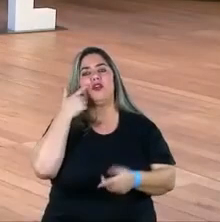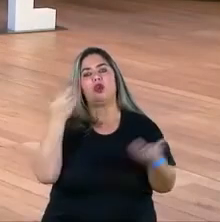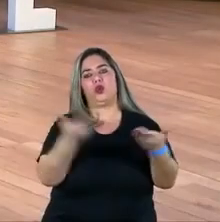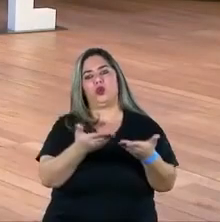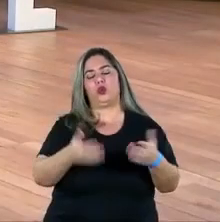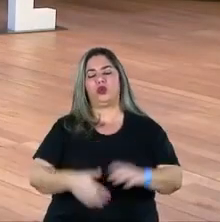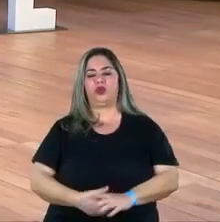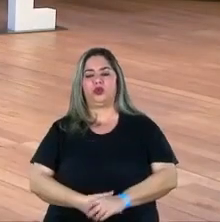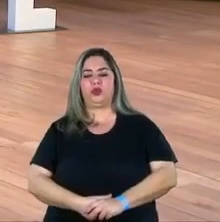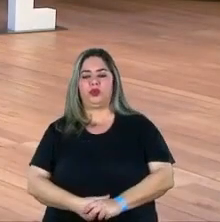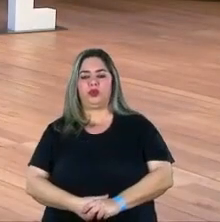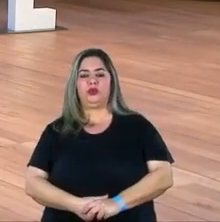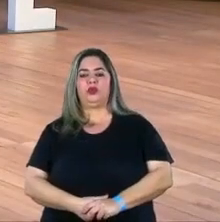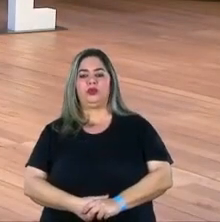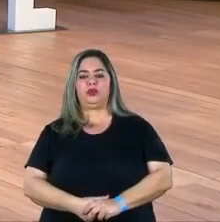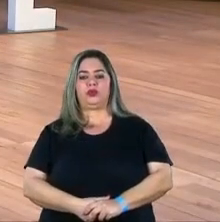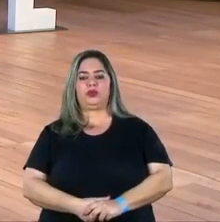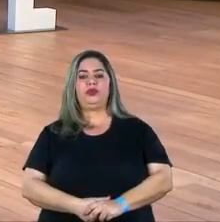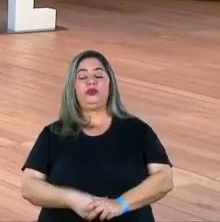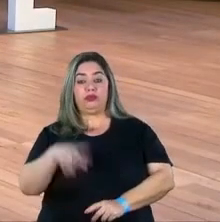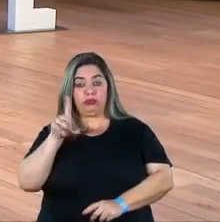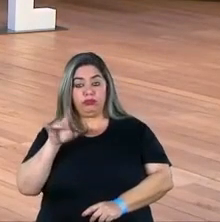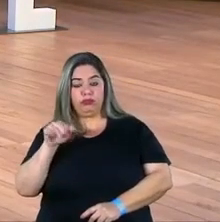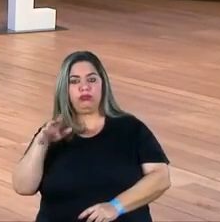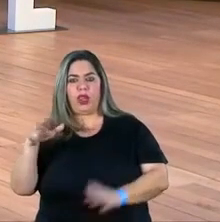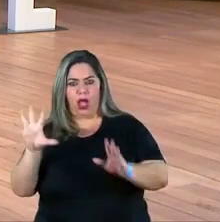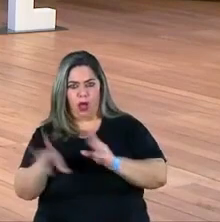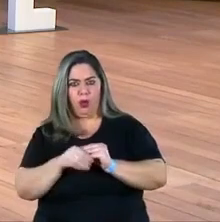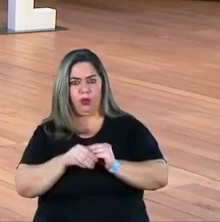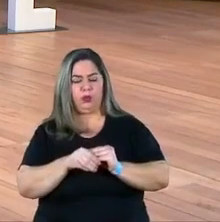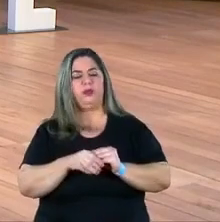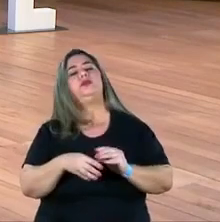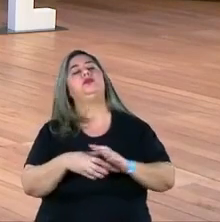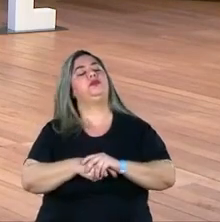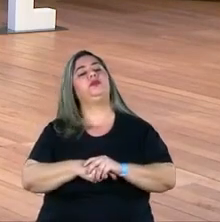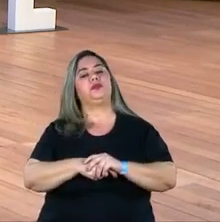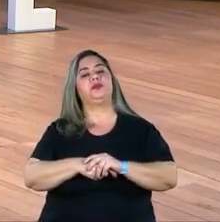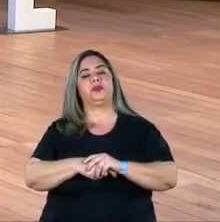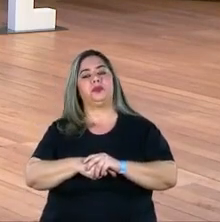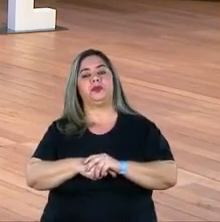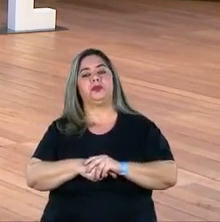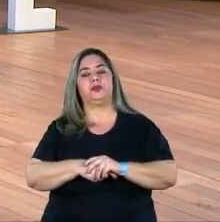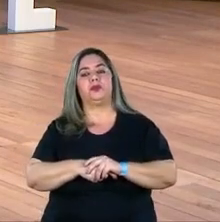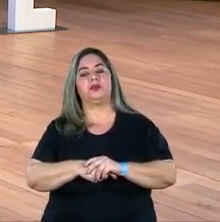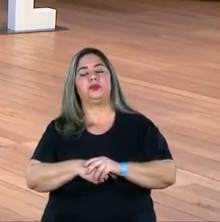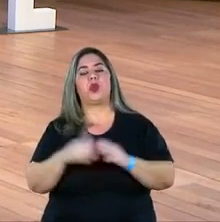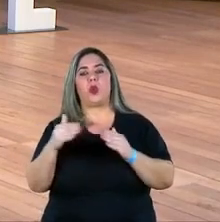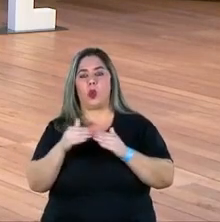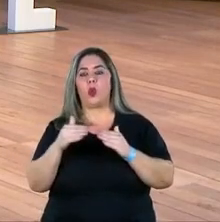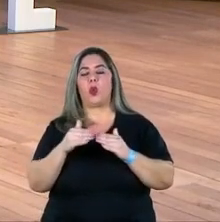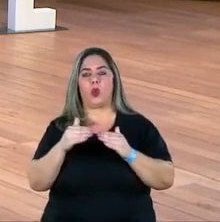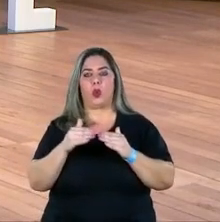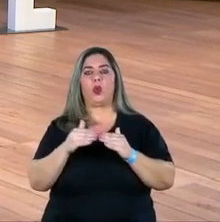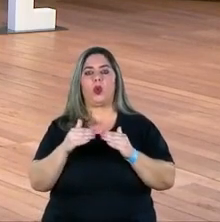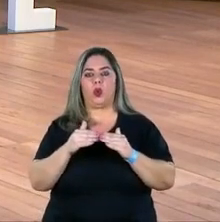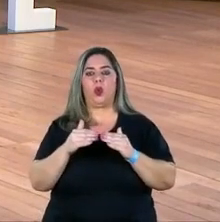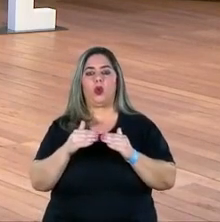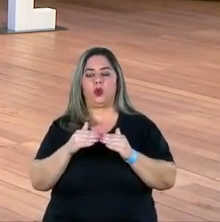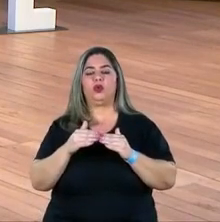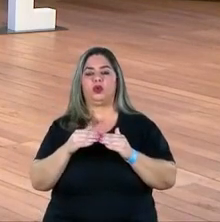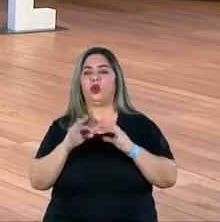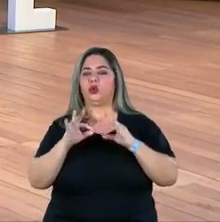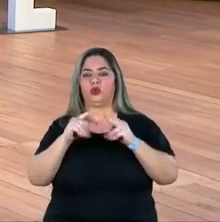mesmo. Danilo, quer complementar? Claro, eu concordo plenamente com essas